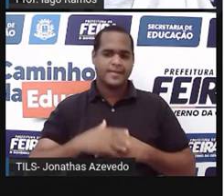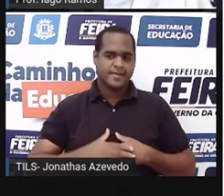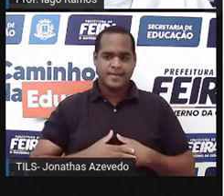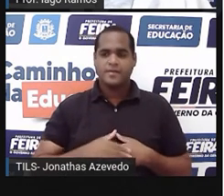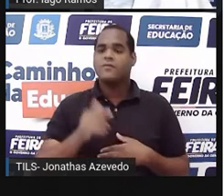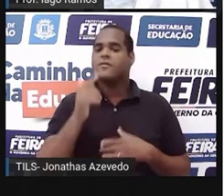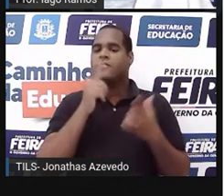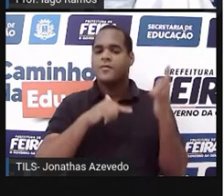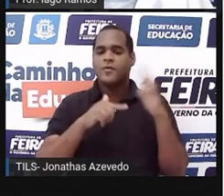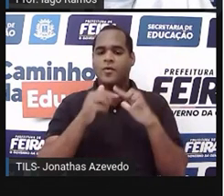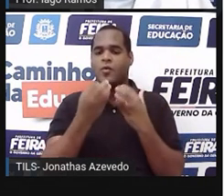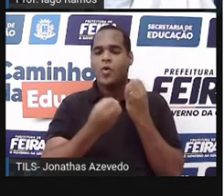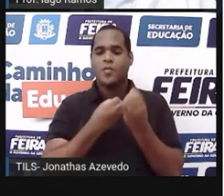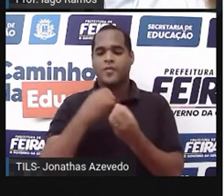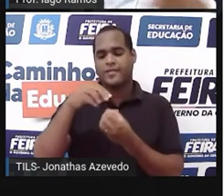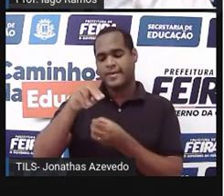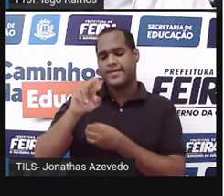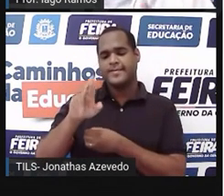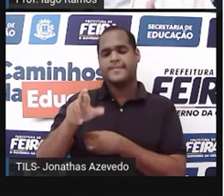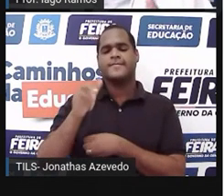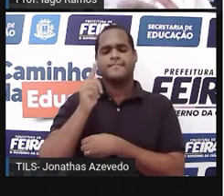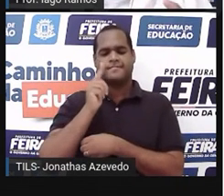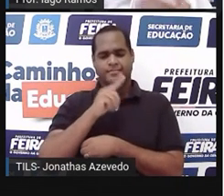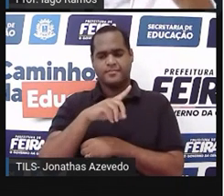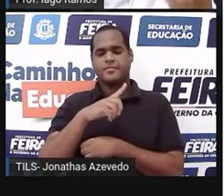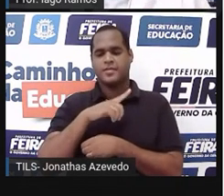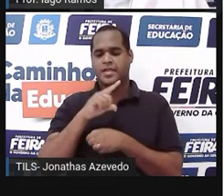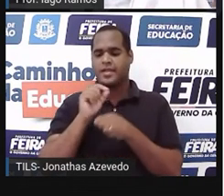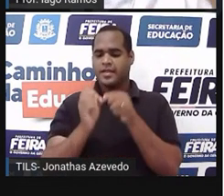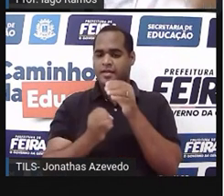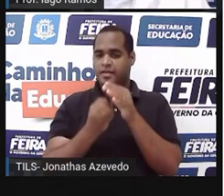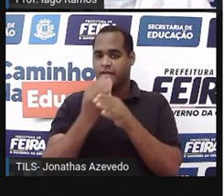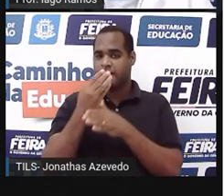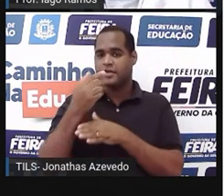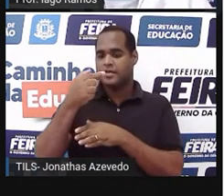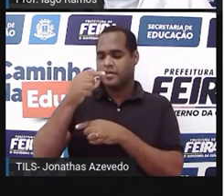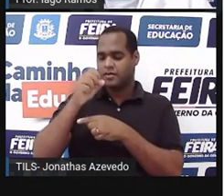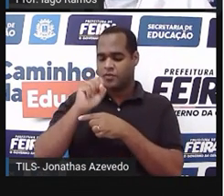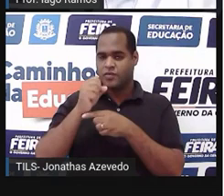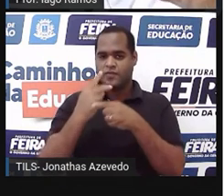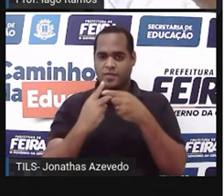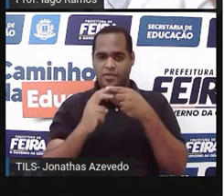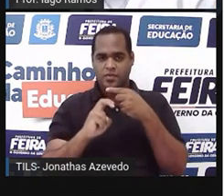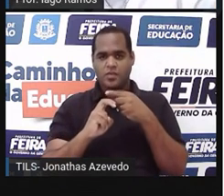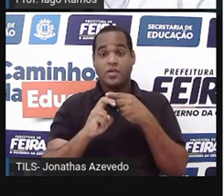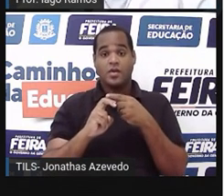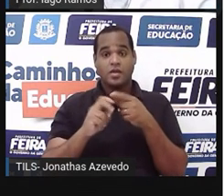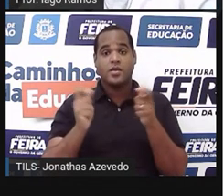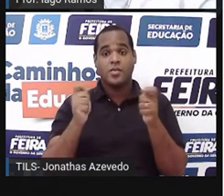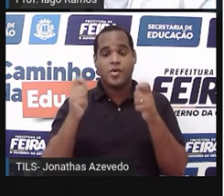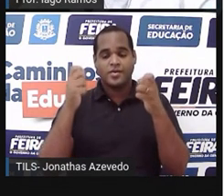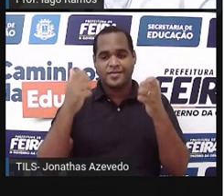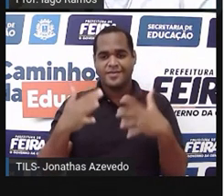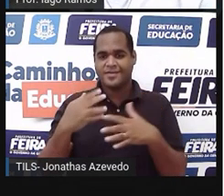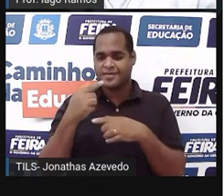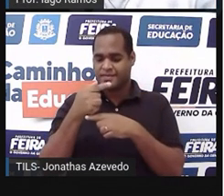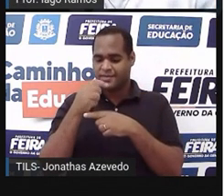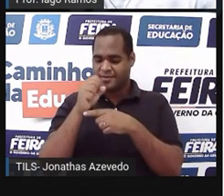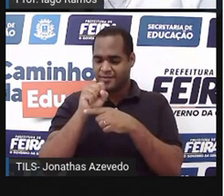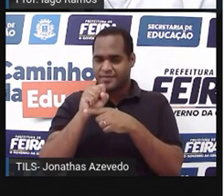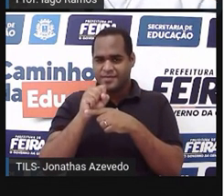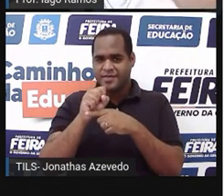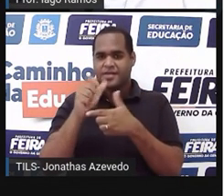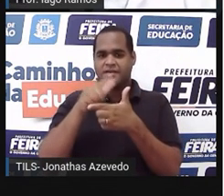encontra um número racional que é gerado pela fração 7825 avos, pego o número 78 em cima,